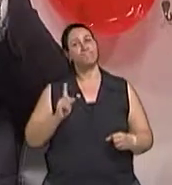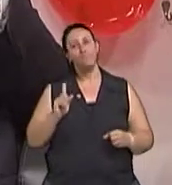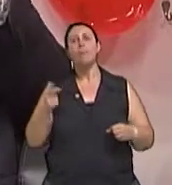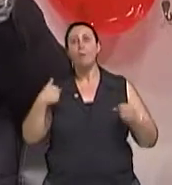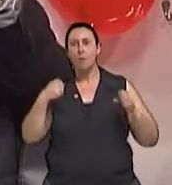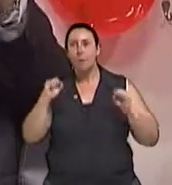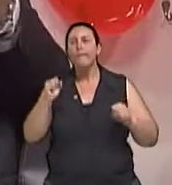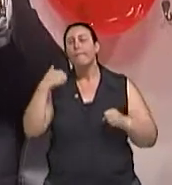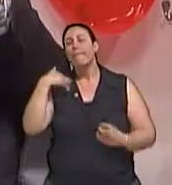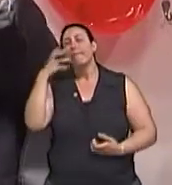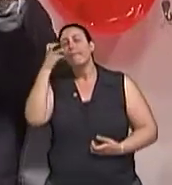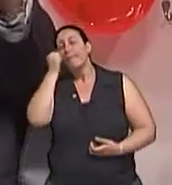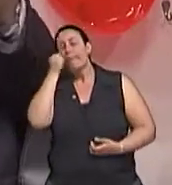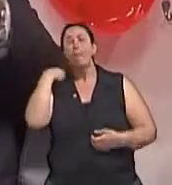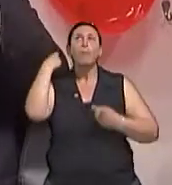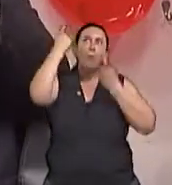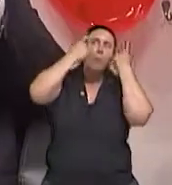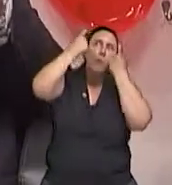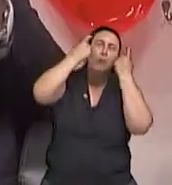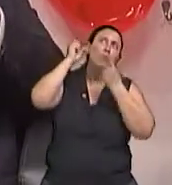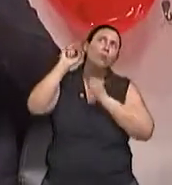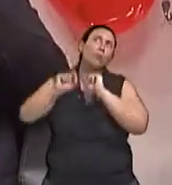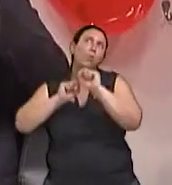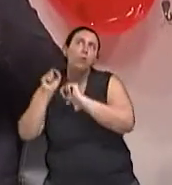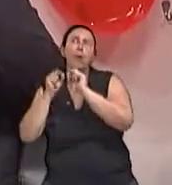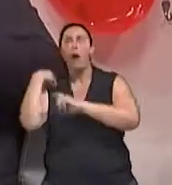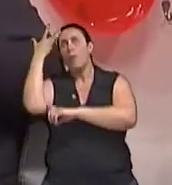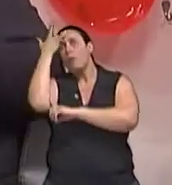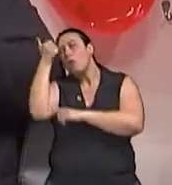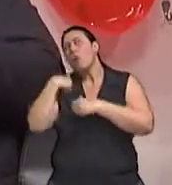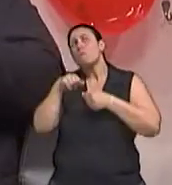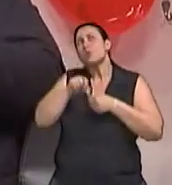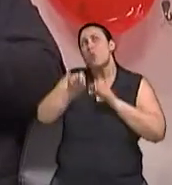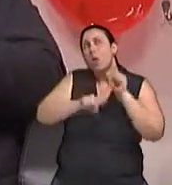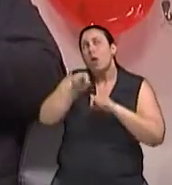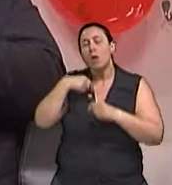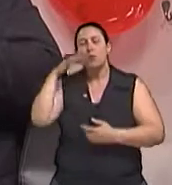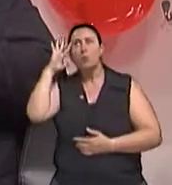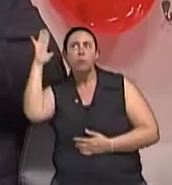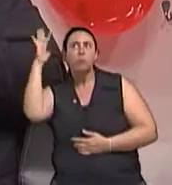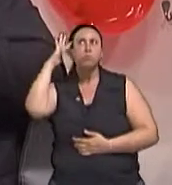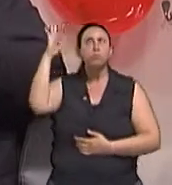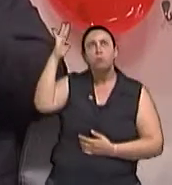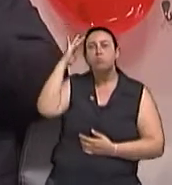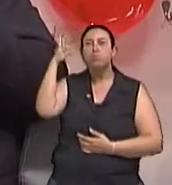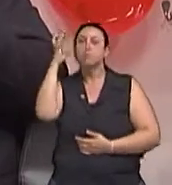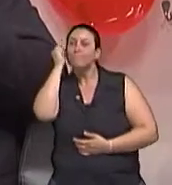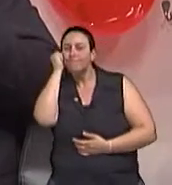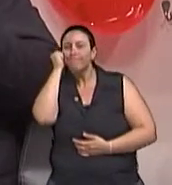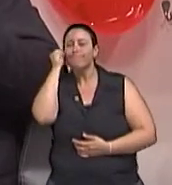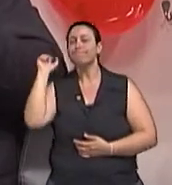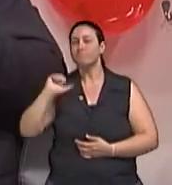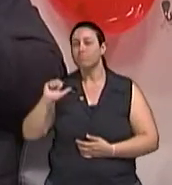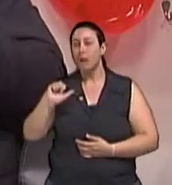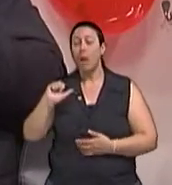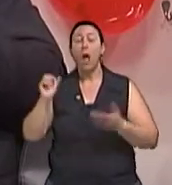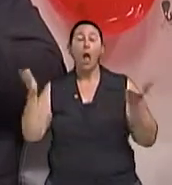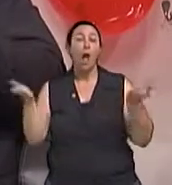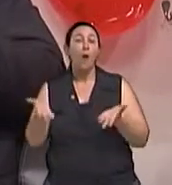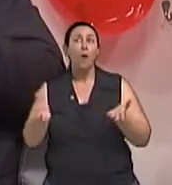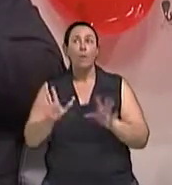Fico pensando nas preocupações do dia, o que é eu tenho que fazer no outro dia, etc. Em relação à questão de gênero,